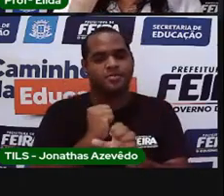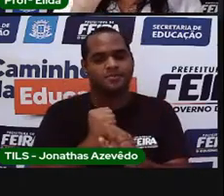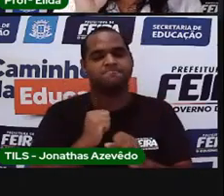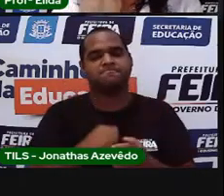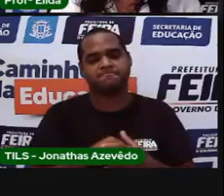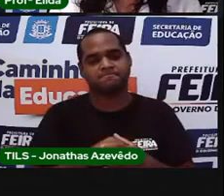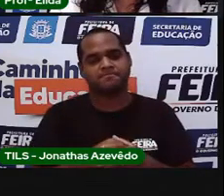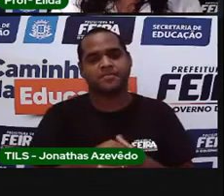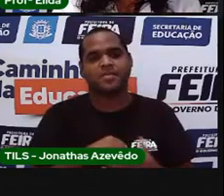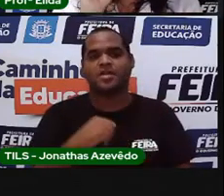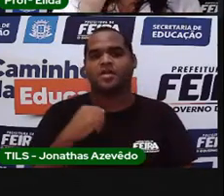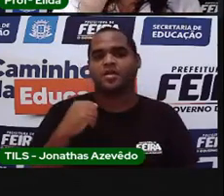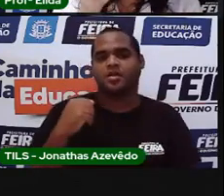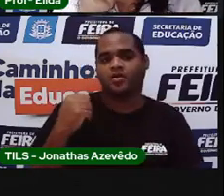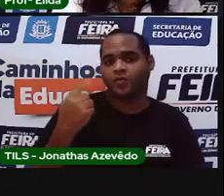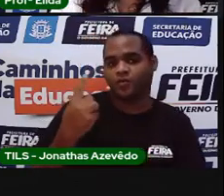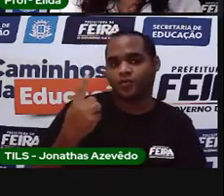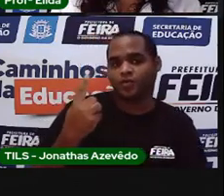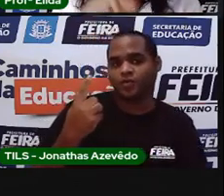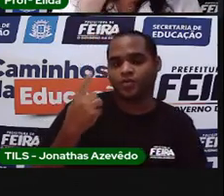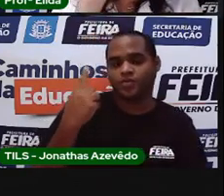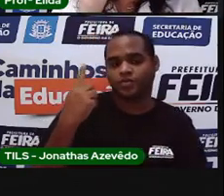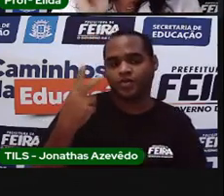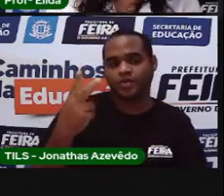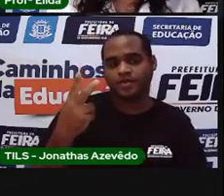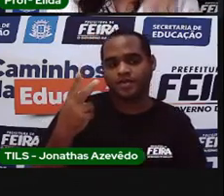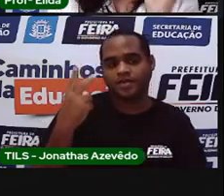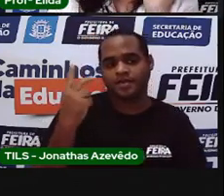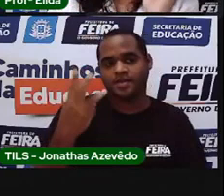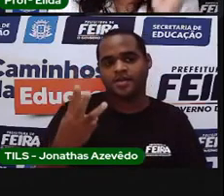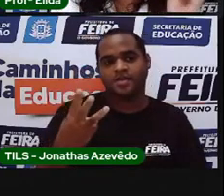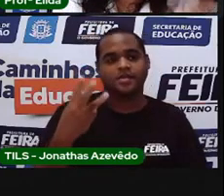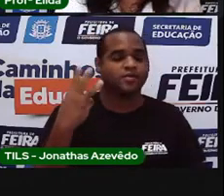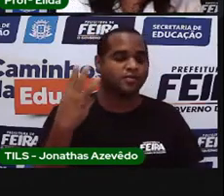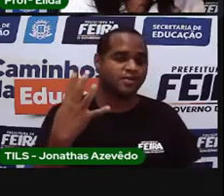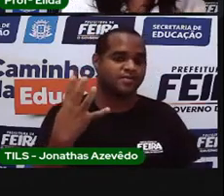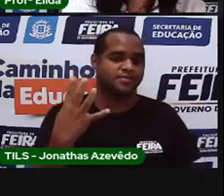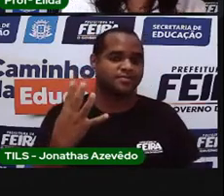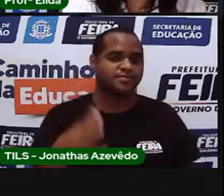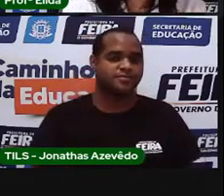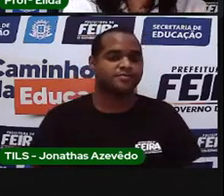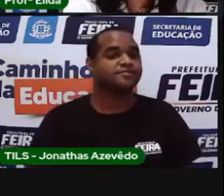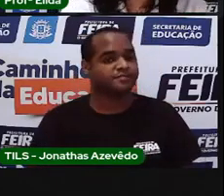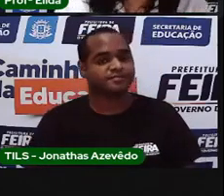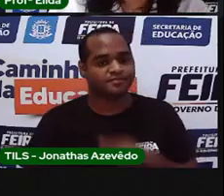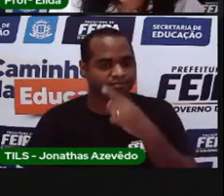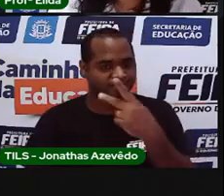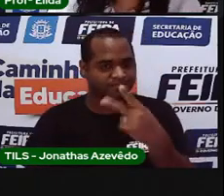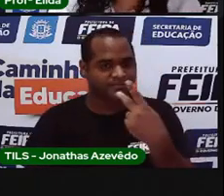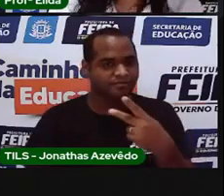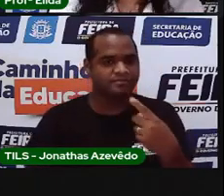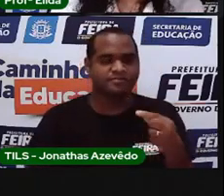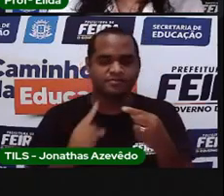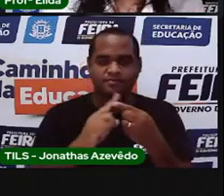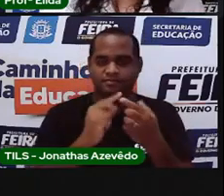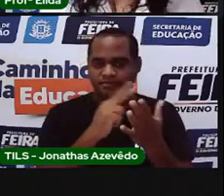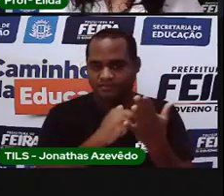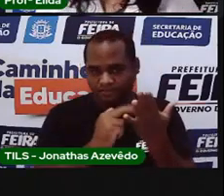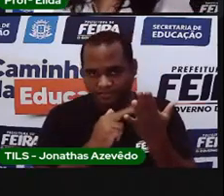ali seria 1, 2, 3 e 4. Você faria o desenho